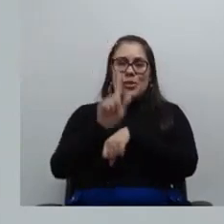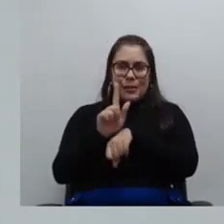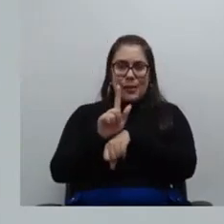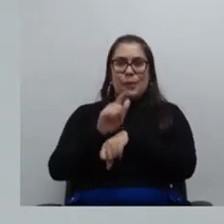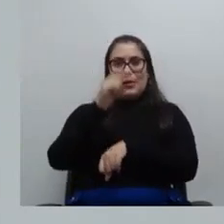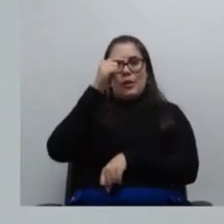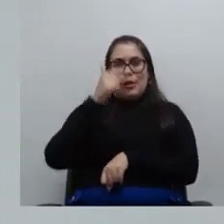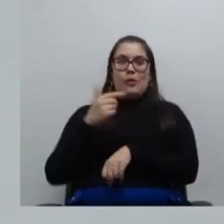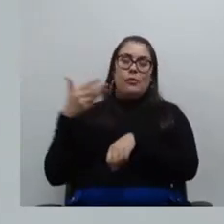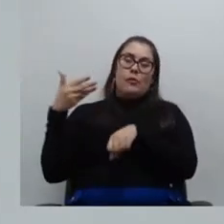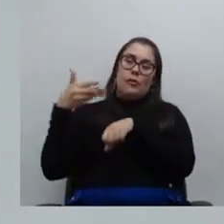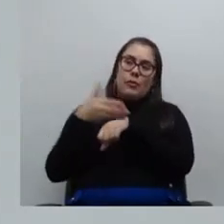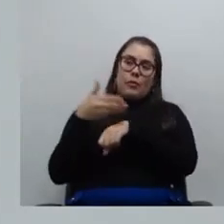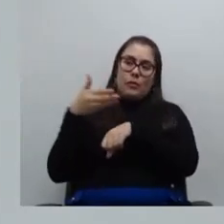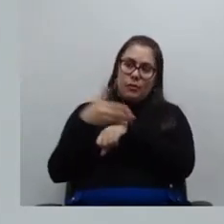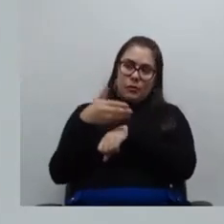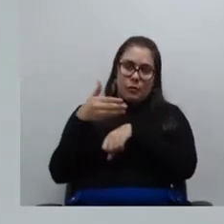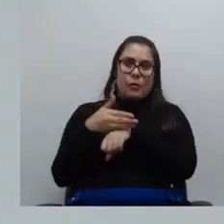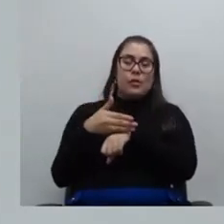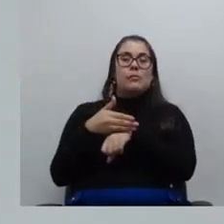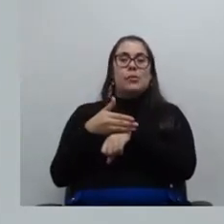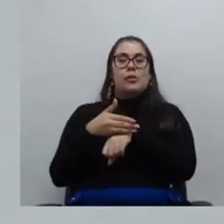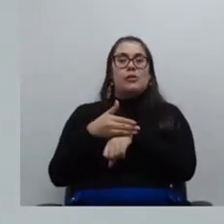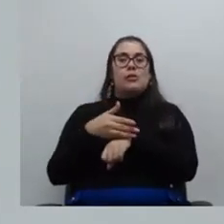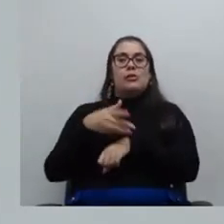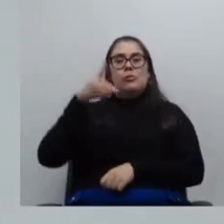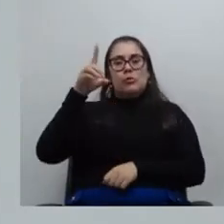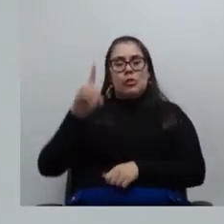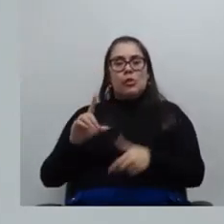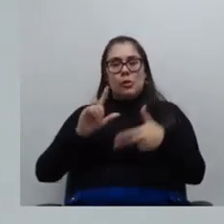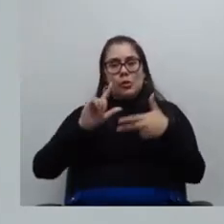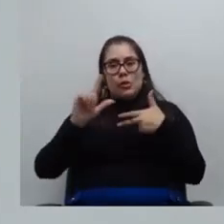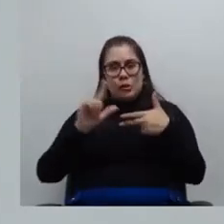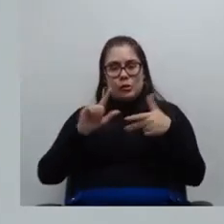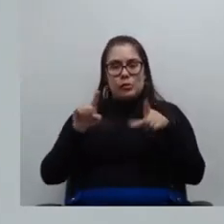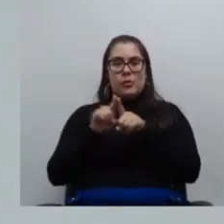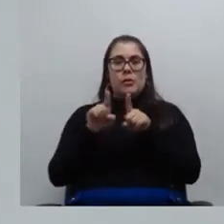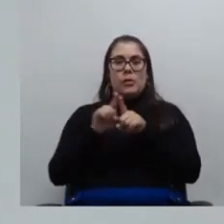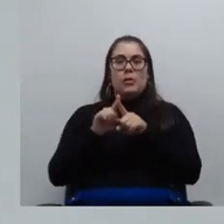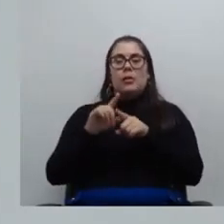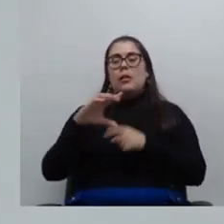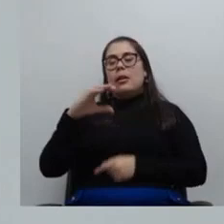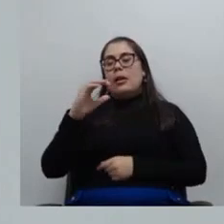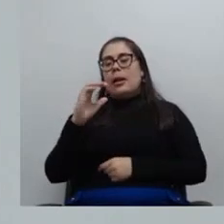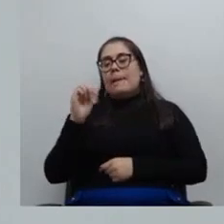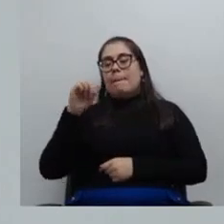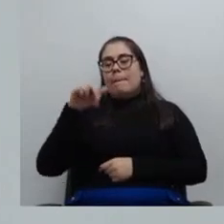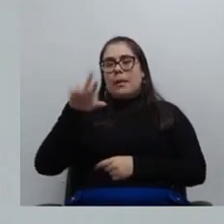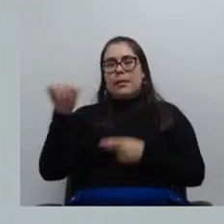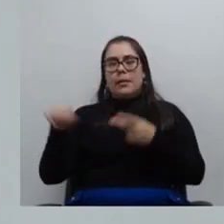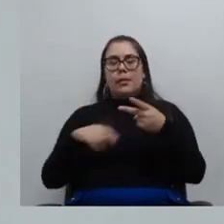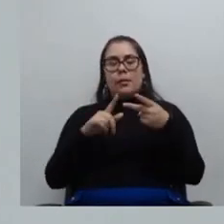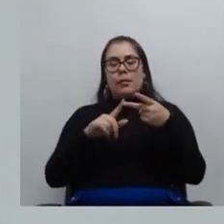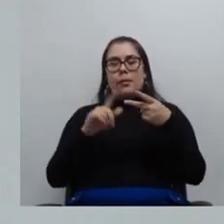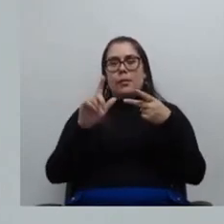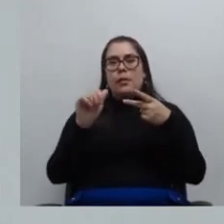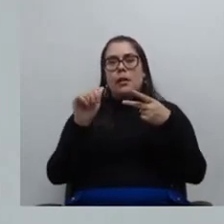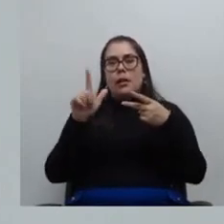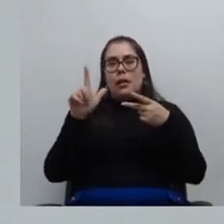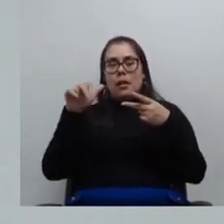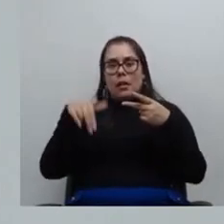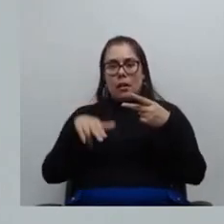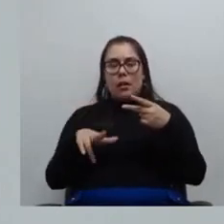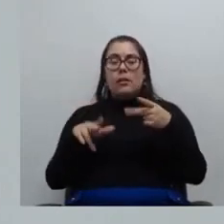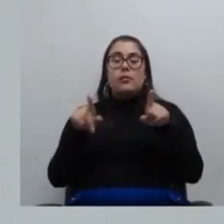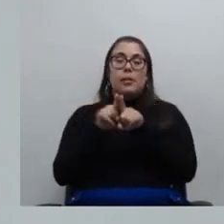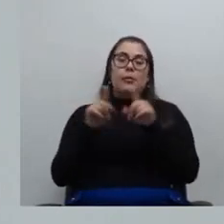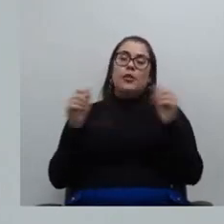da diretoria como diretor legislativo os conselheiros aqui Rafael Camarão Alan Ramalho também estarão na diretoria mas